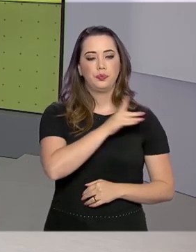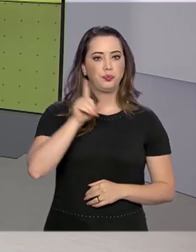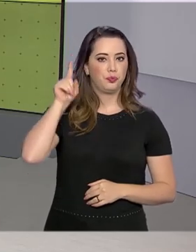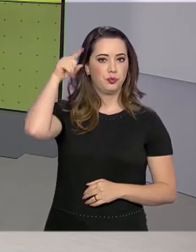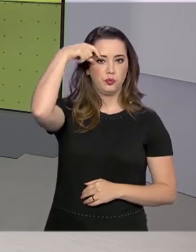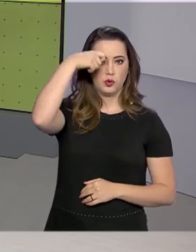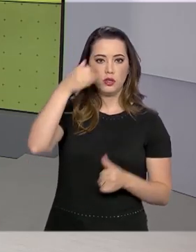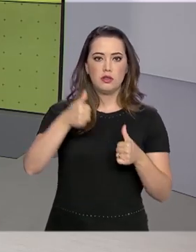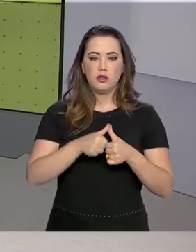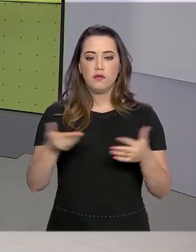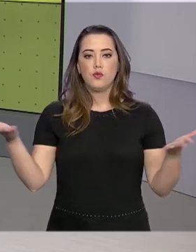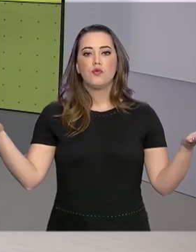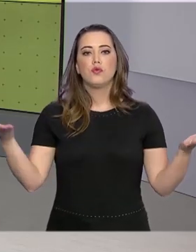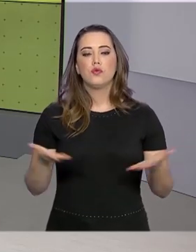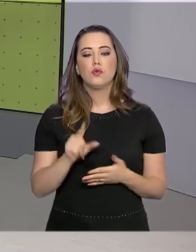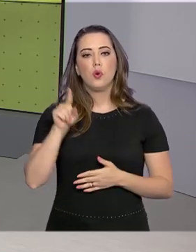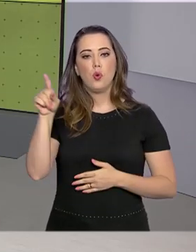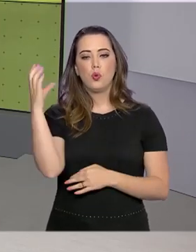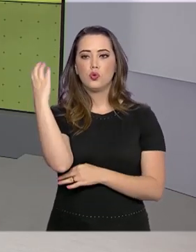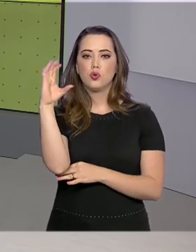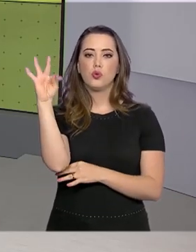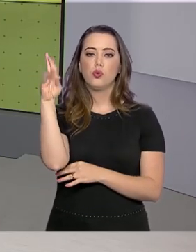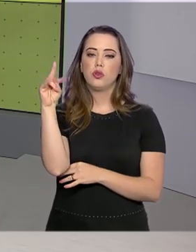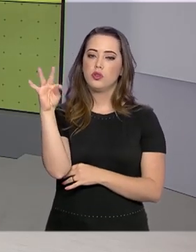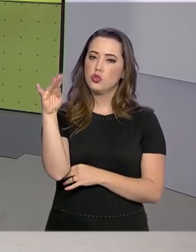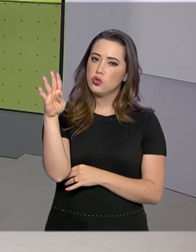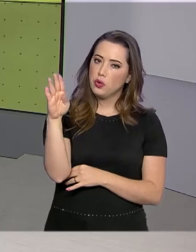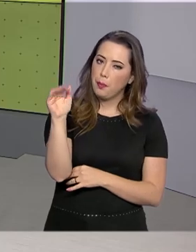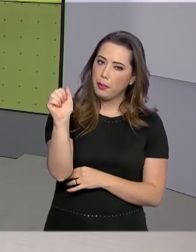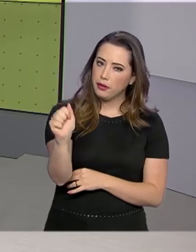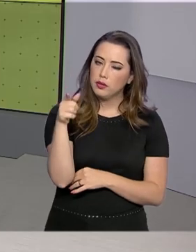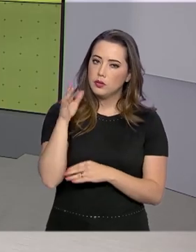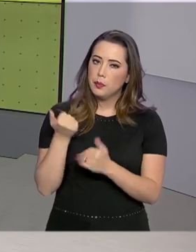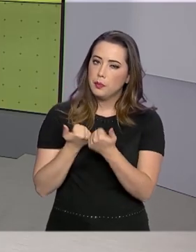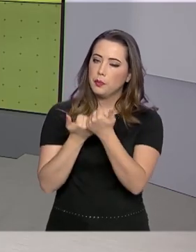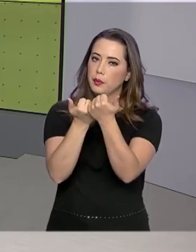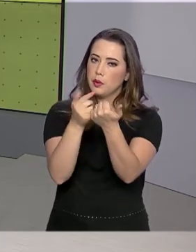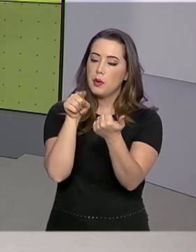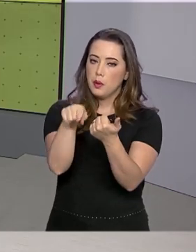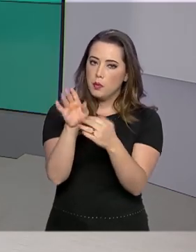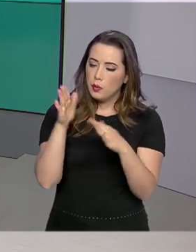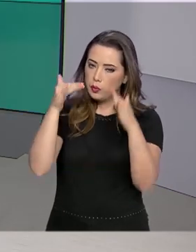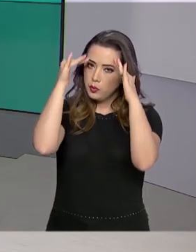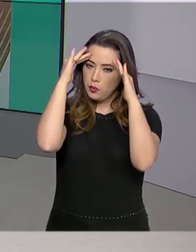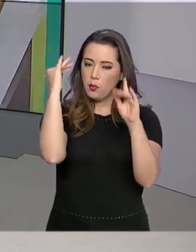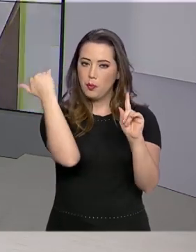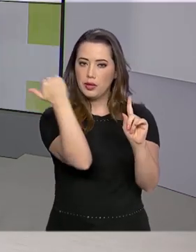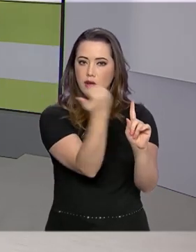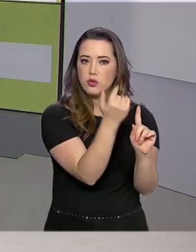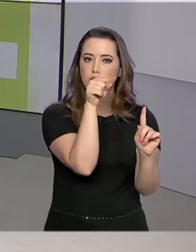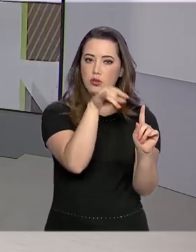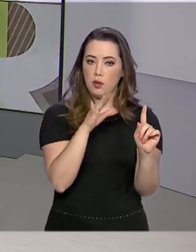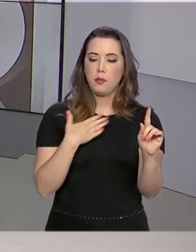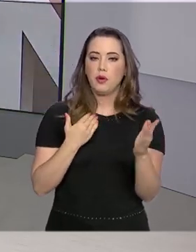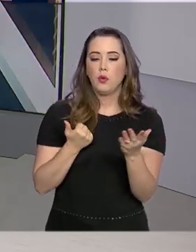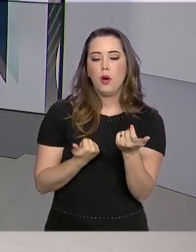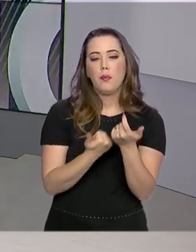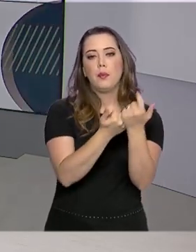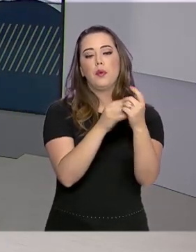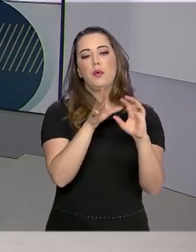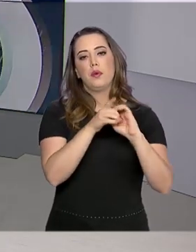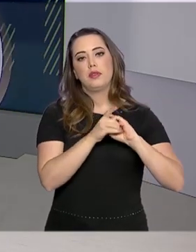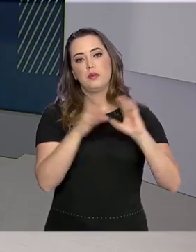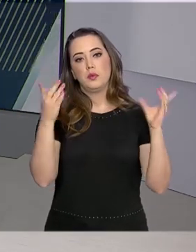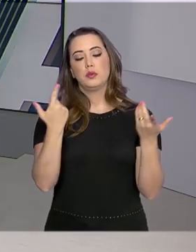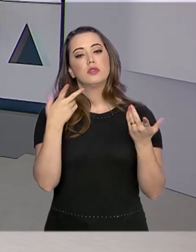foi homenageado pela contribuição ao fortalecimento da democracia. Ao lado do ministro Sérgio Moro, o vice